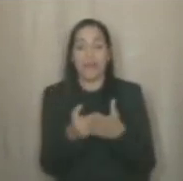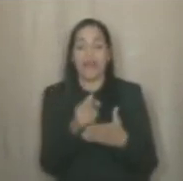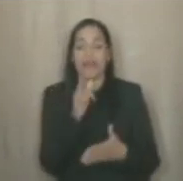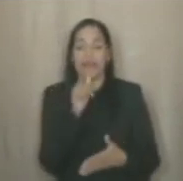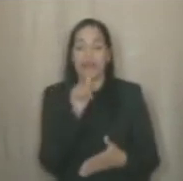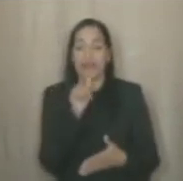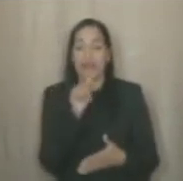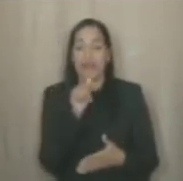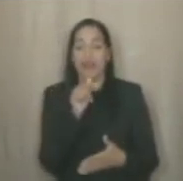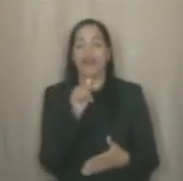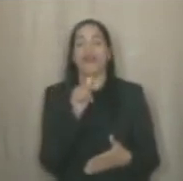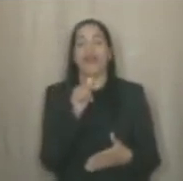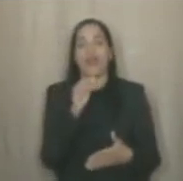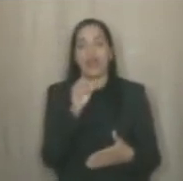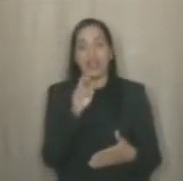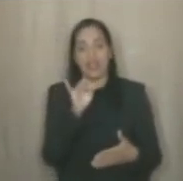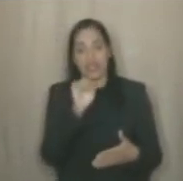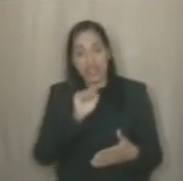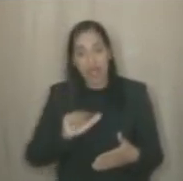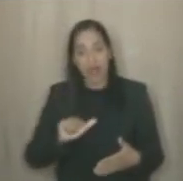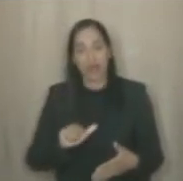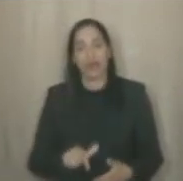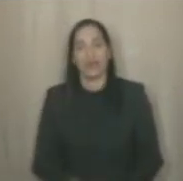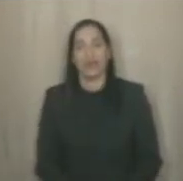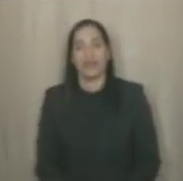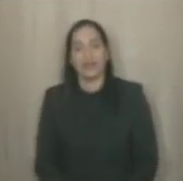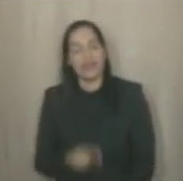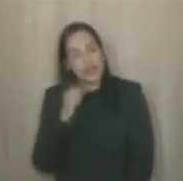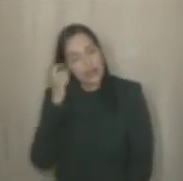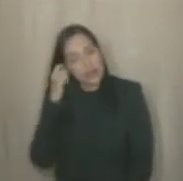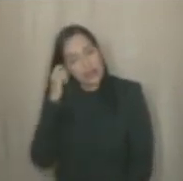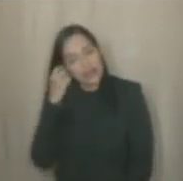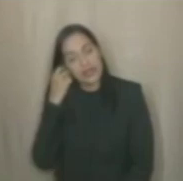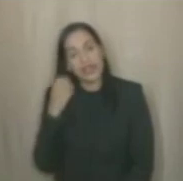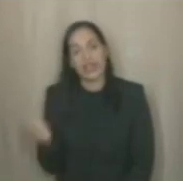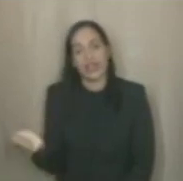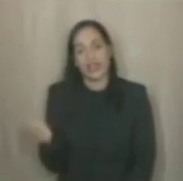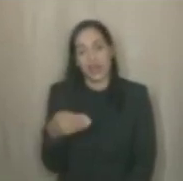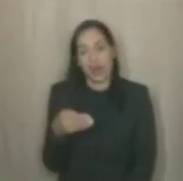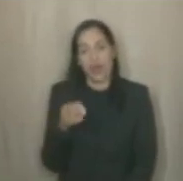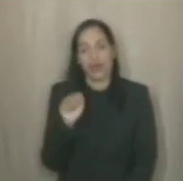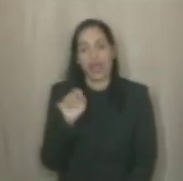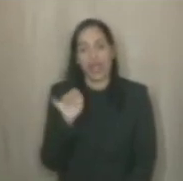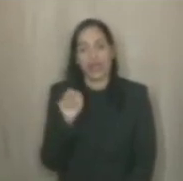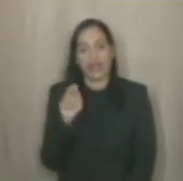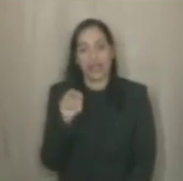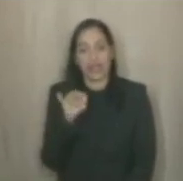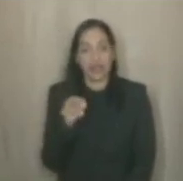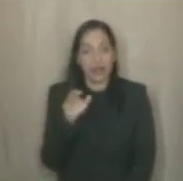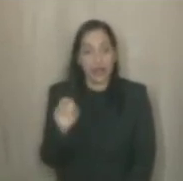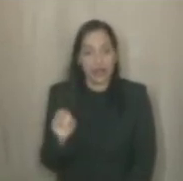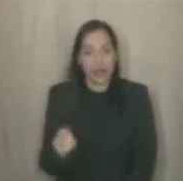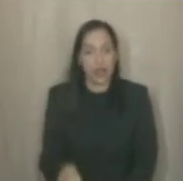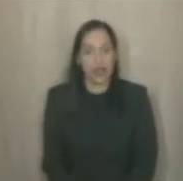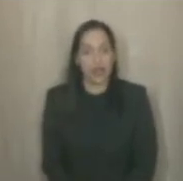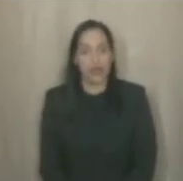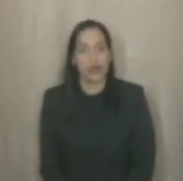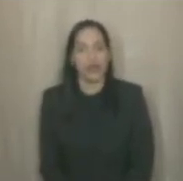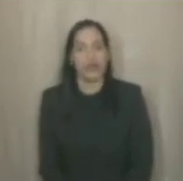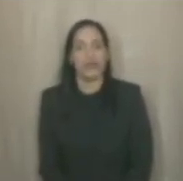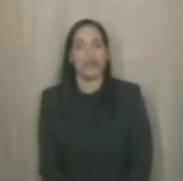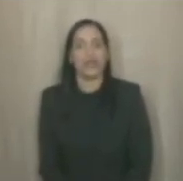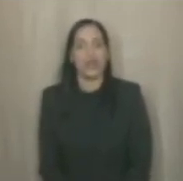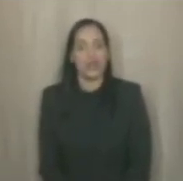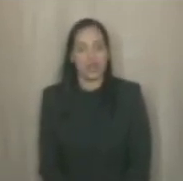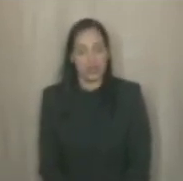Cristal, o número de pessoas, tanto para ir para o novo atacarejo, como para ir para a integração